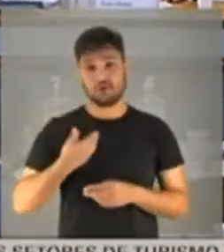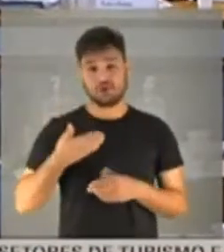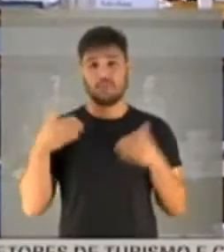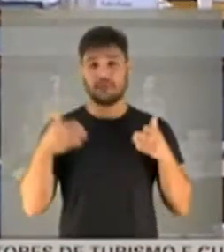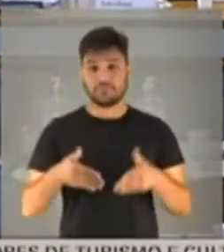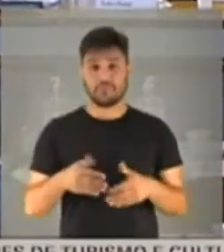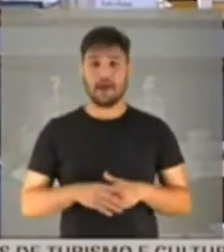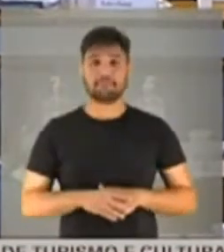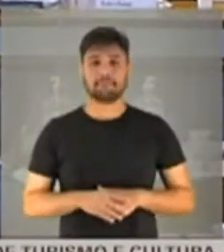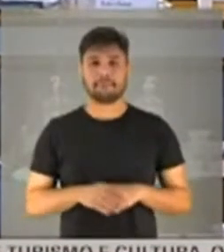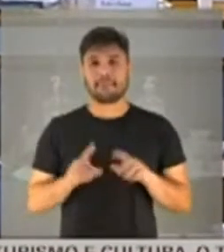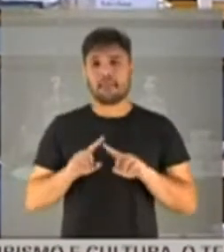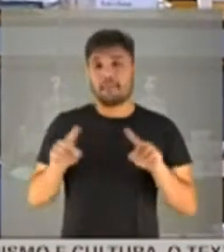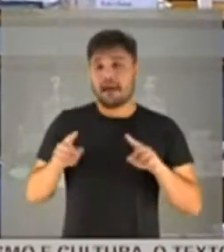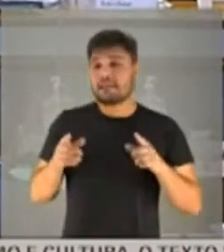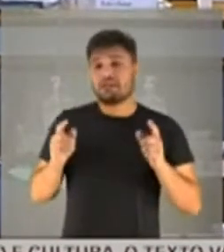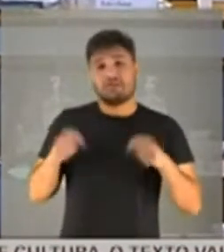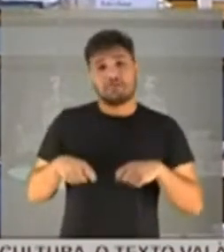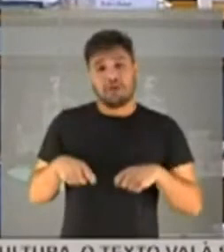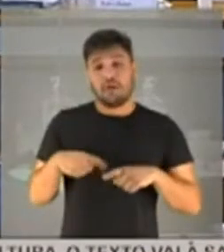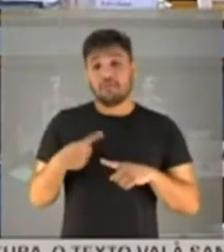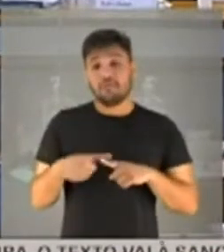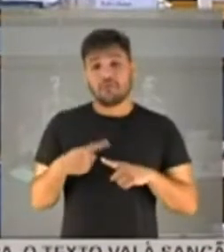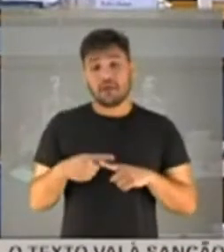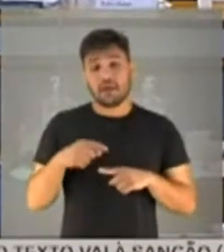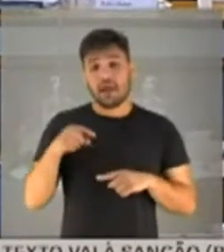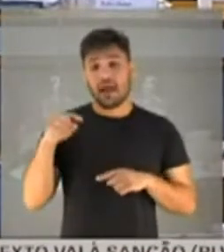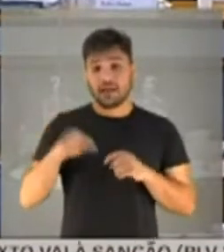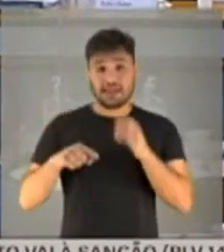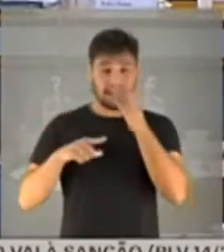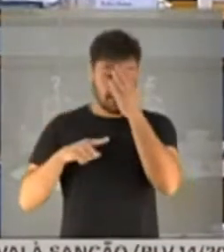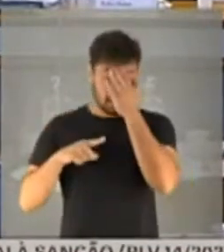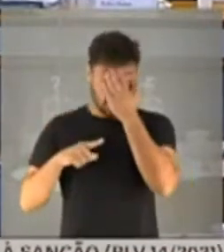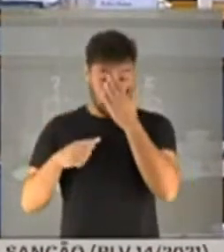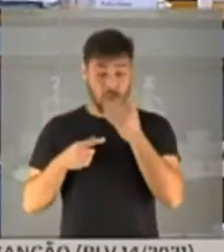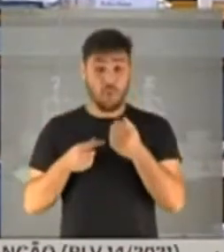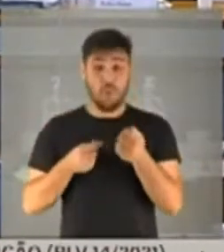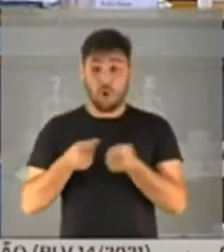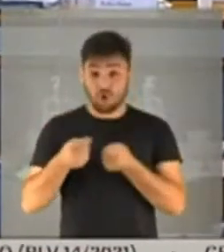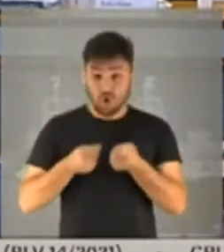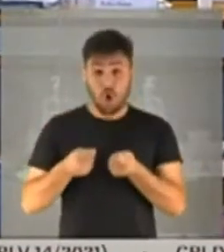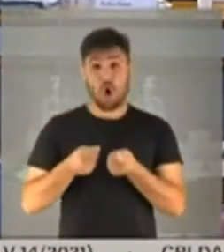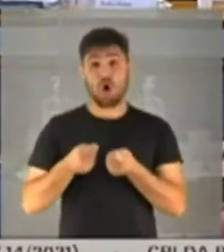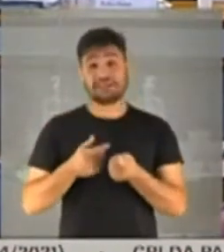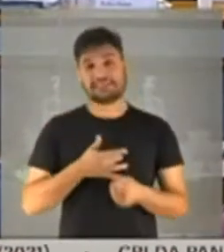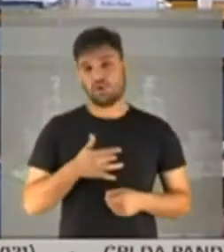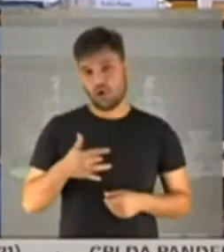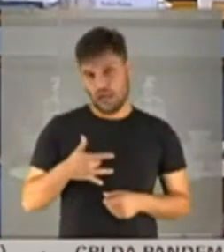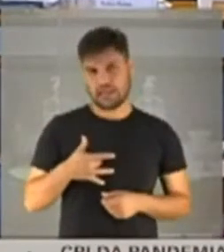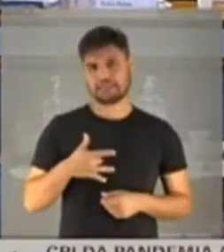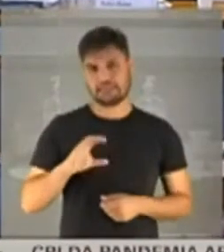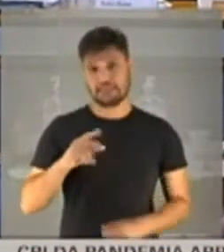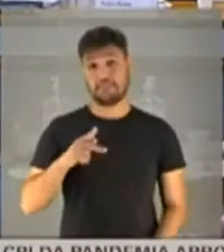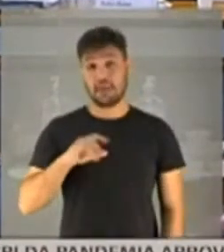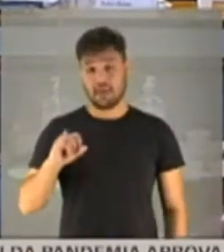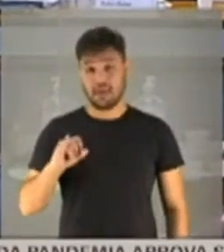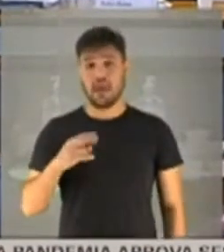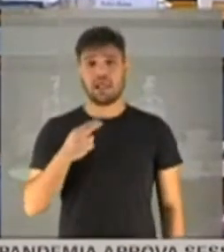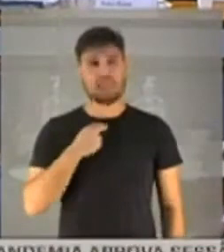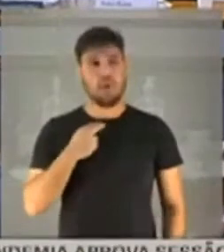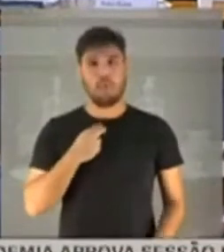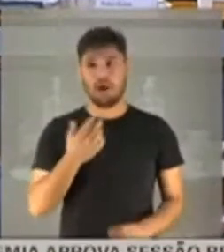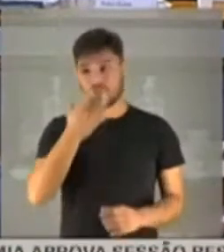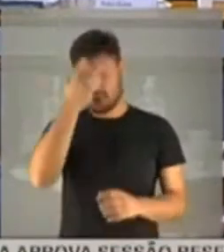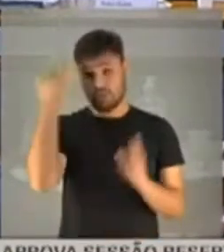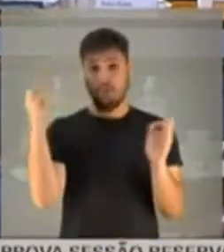disse que não seria possível, porque nós temos aqui um controle sanitário dentro da CPI, não é possível a gente ter tanta